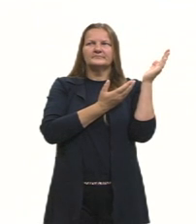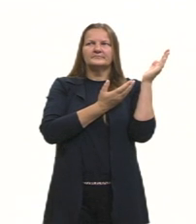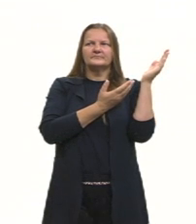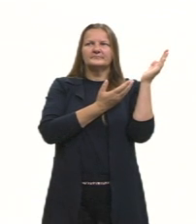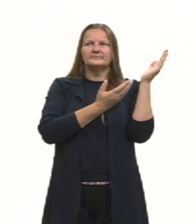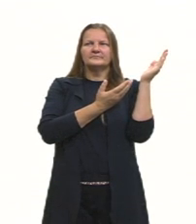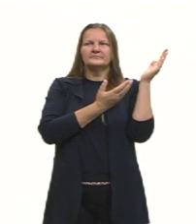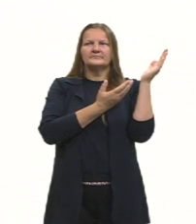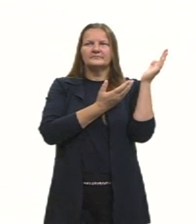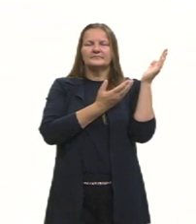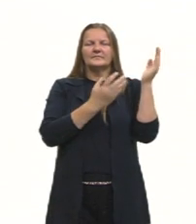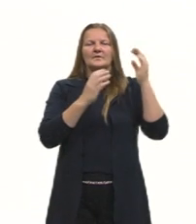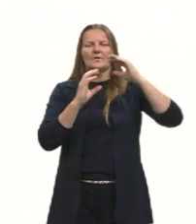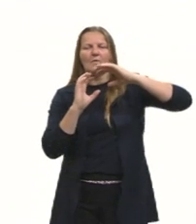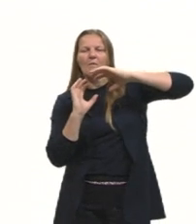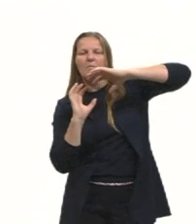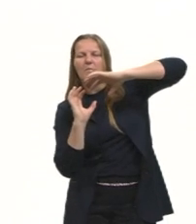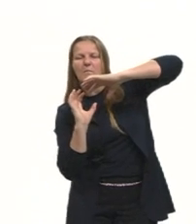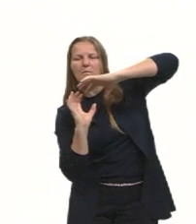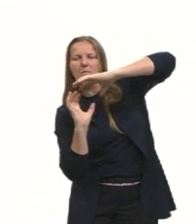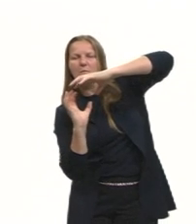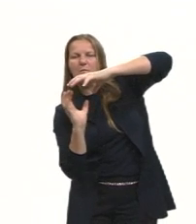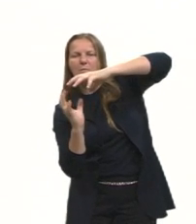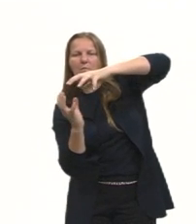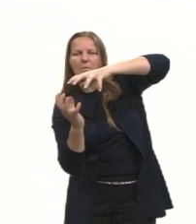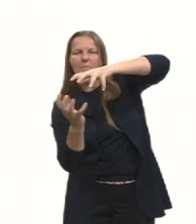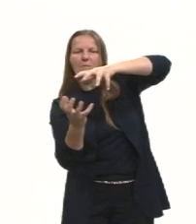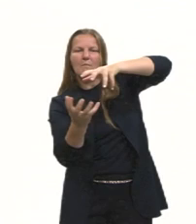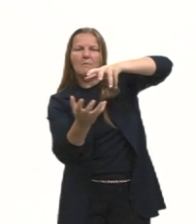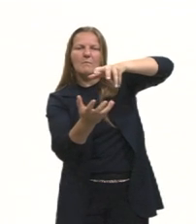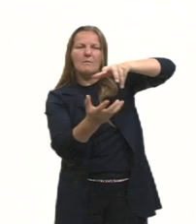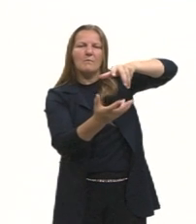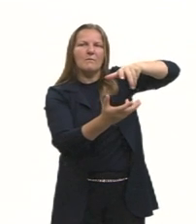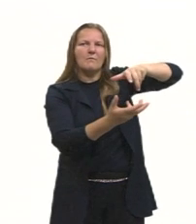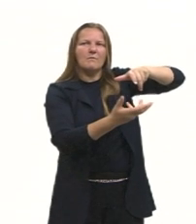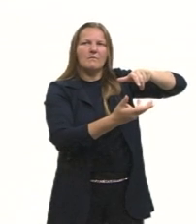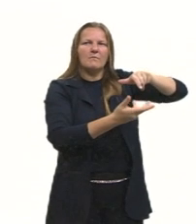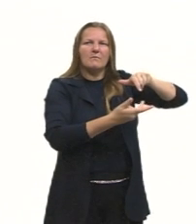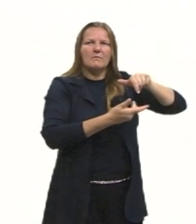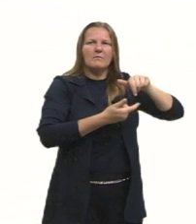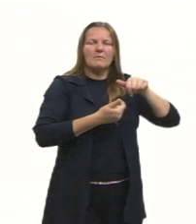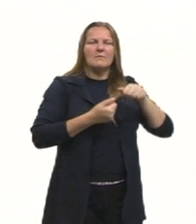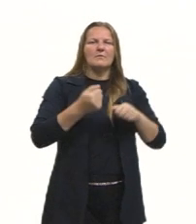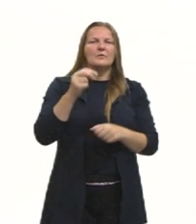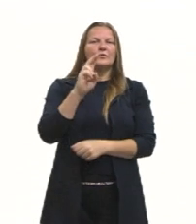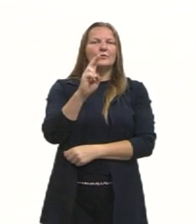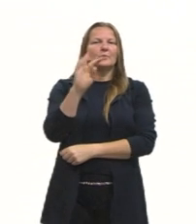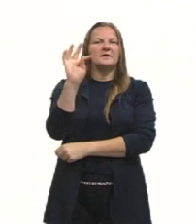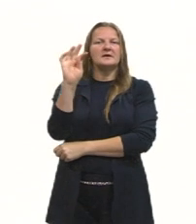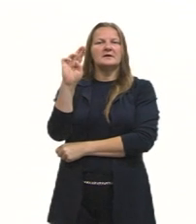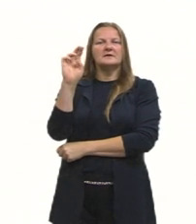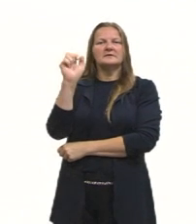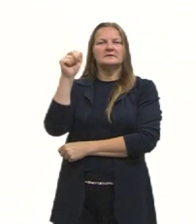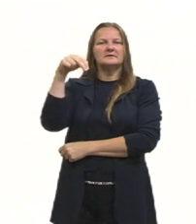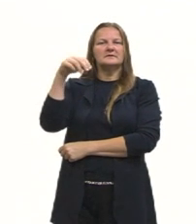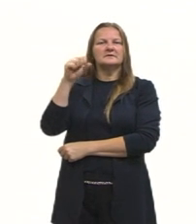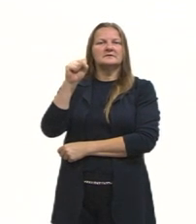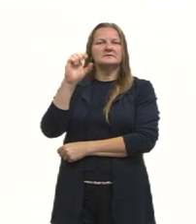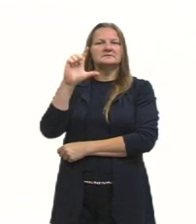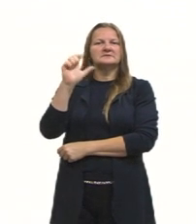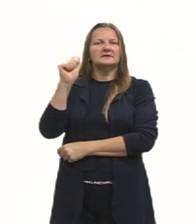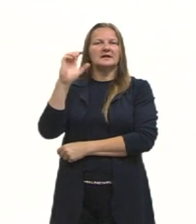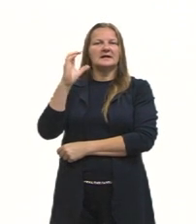translação, tá? O que pode aparecer na nossa provinha? Justamente a relação